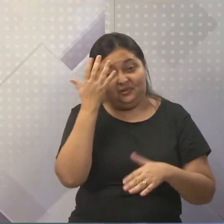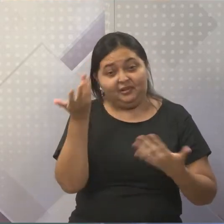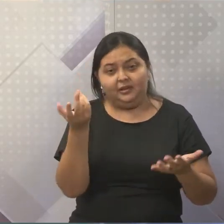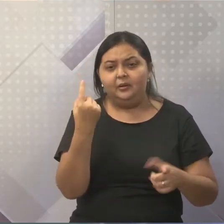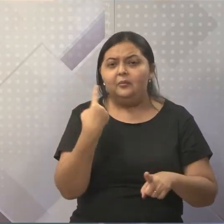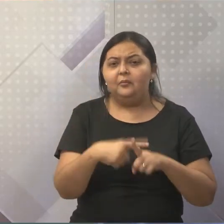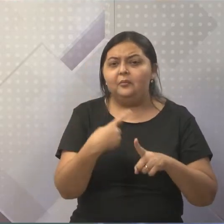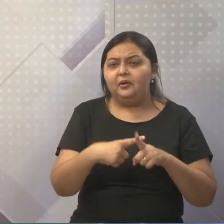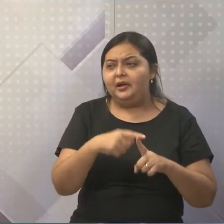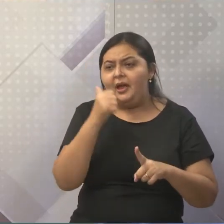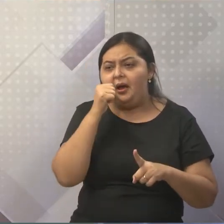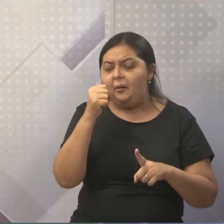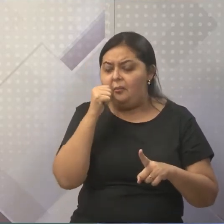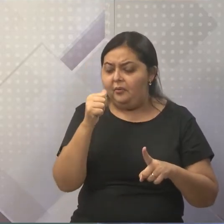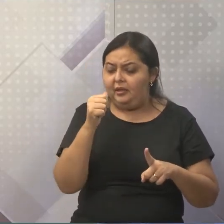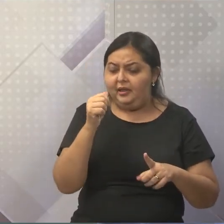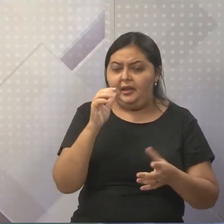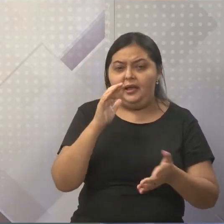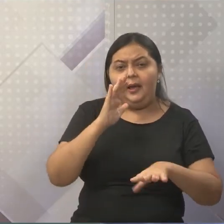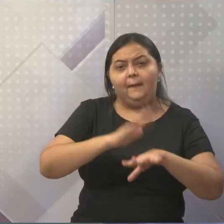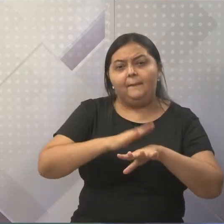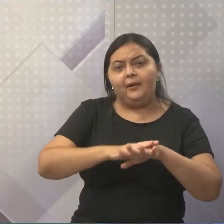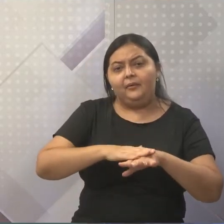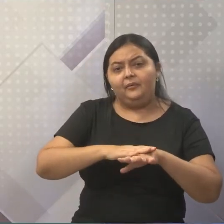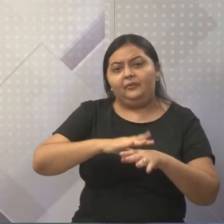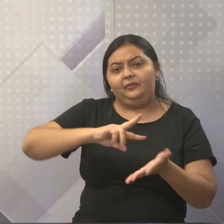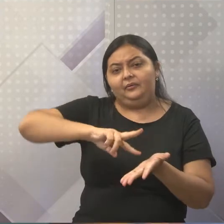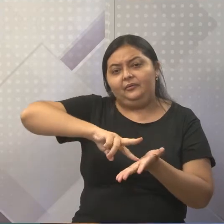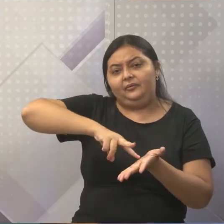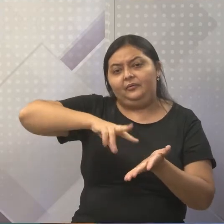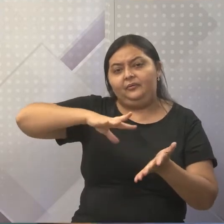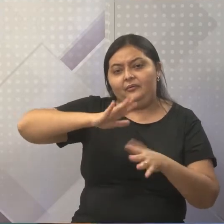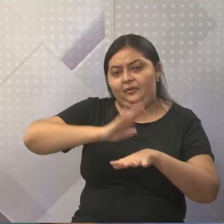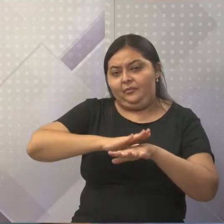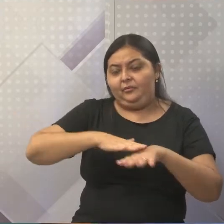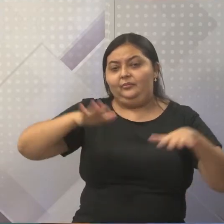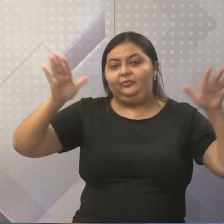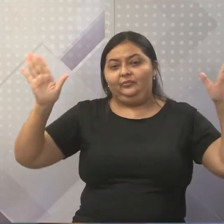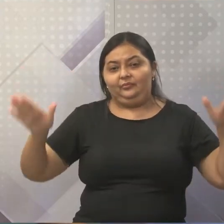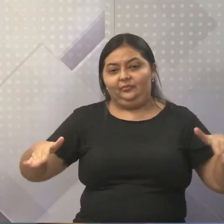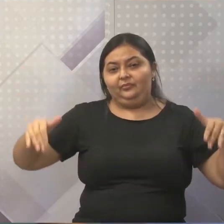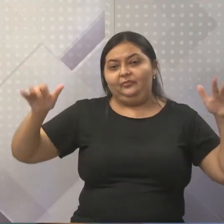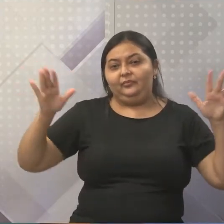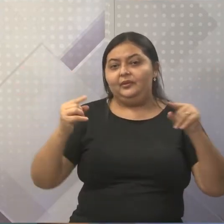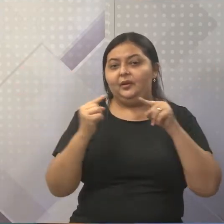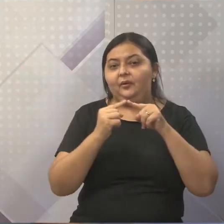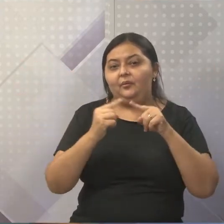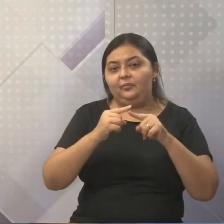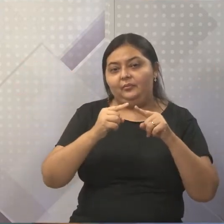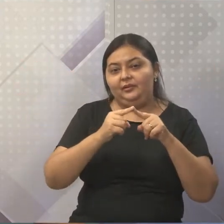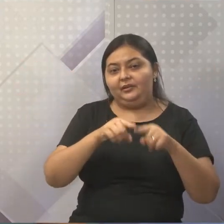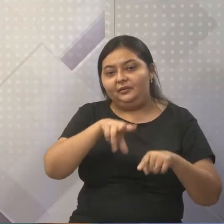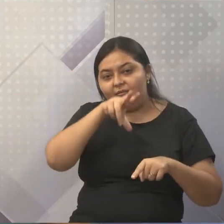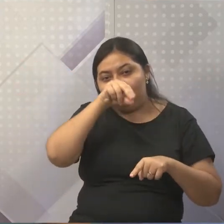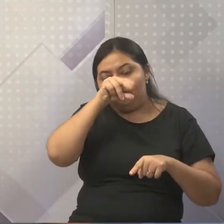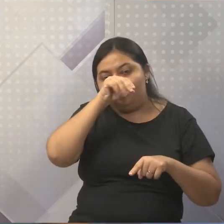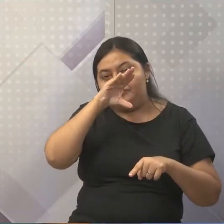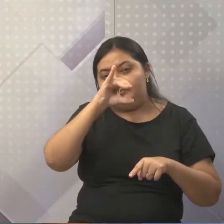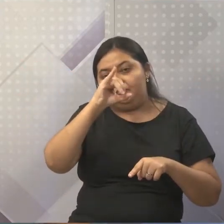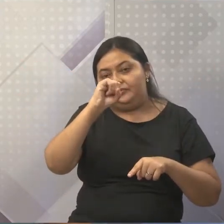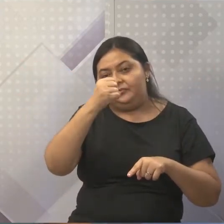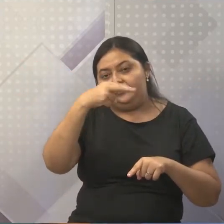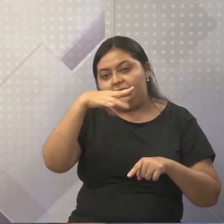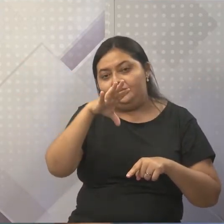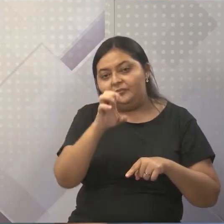bate tanto as mãos que seriam referentes às asas do cisne, né? Bem interessante. Você lembrou bem esse esporte aí,